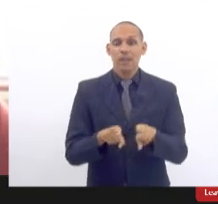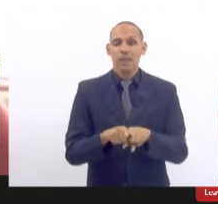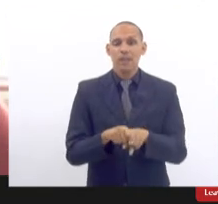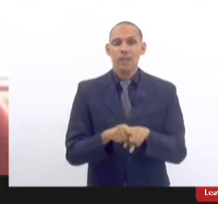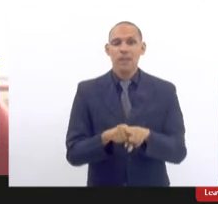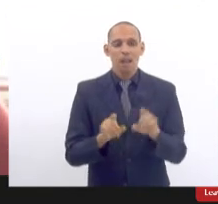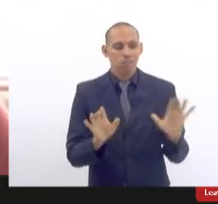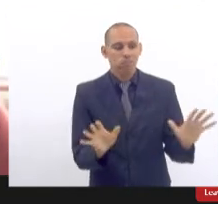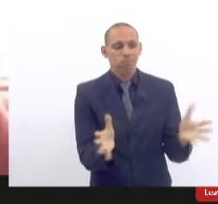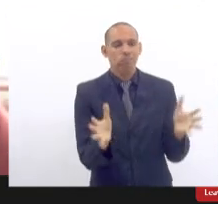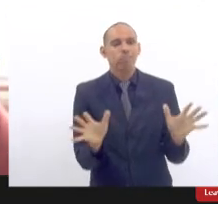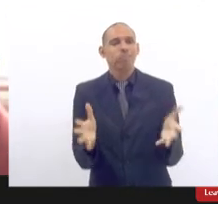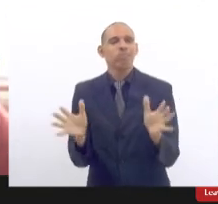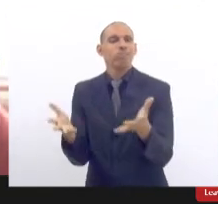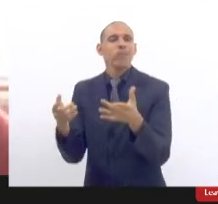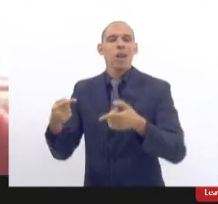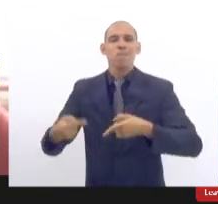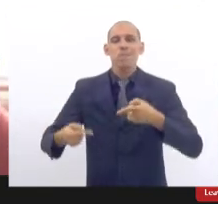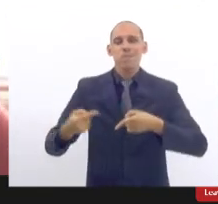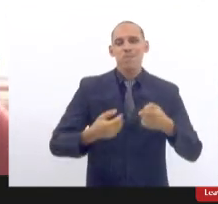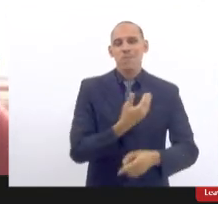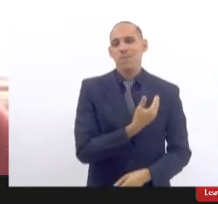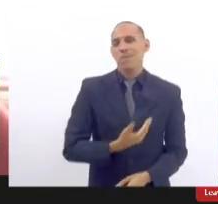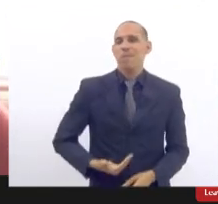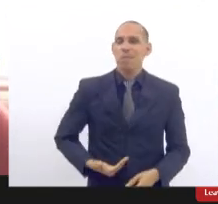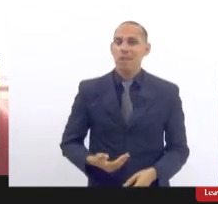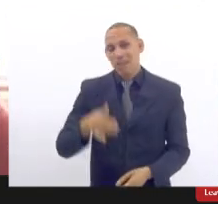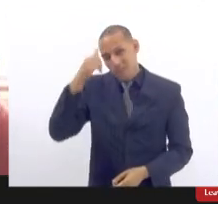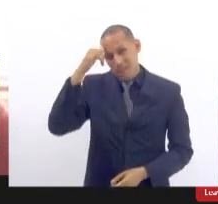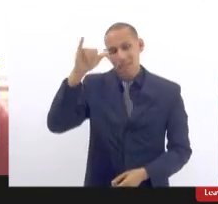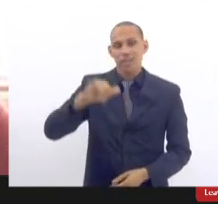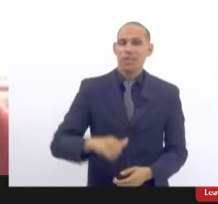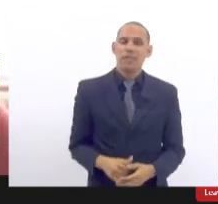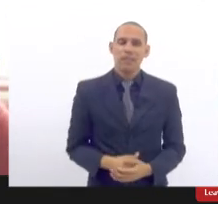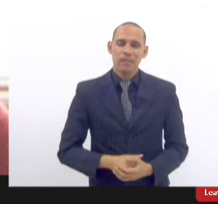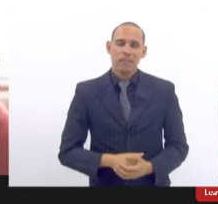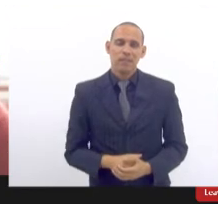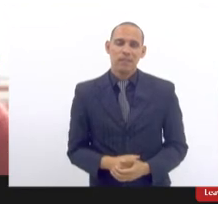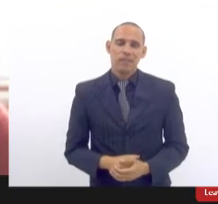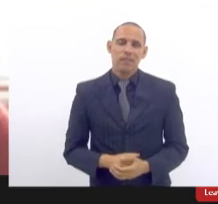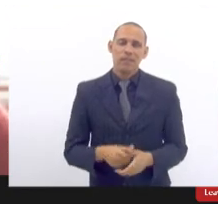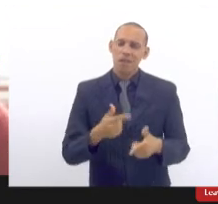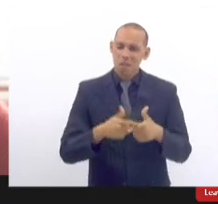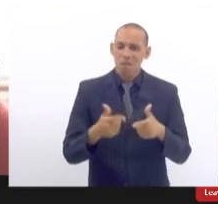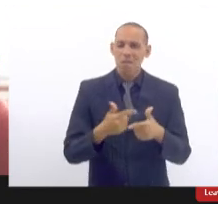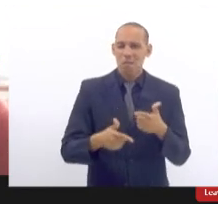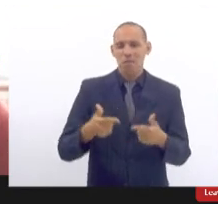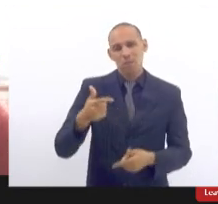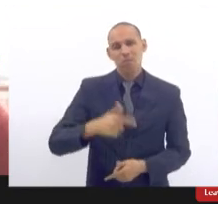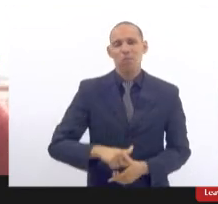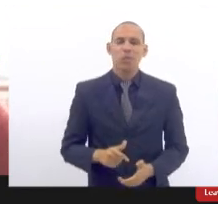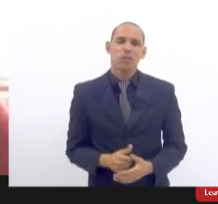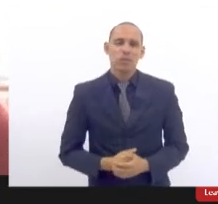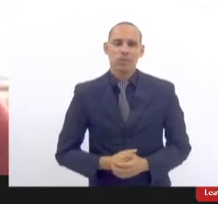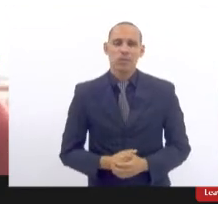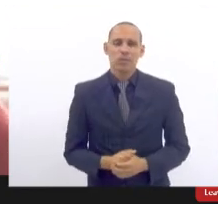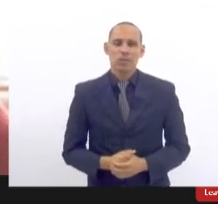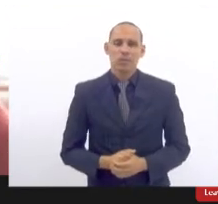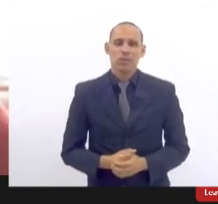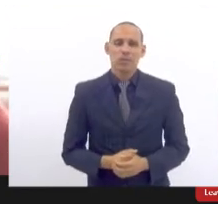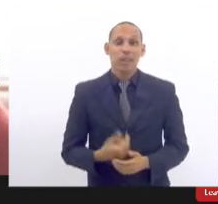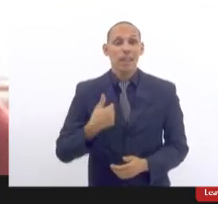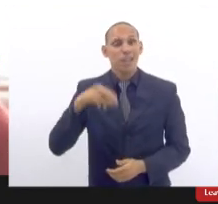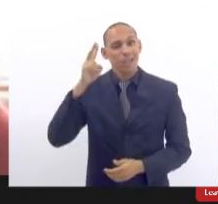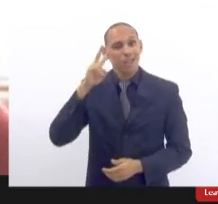fomentar uma política pública para evitar essas ocorrências e aí eu me